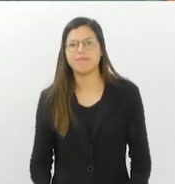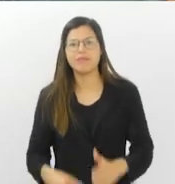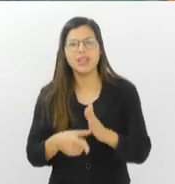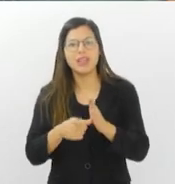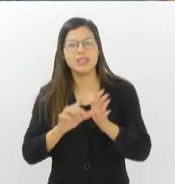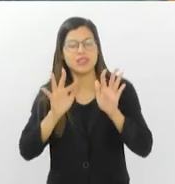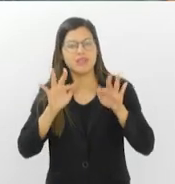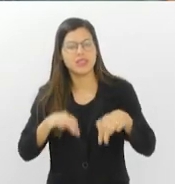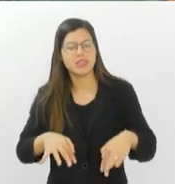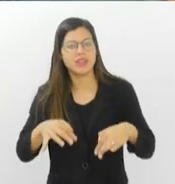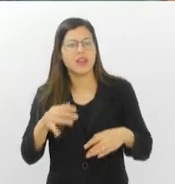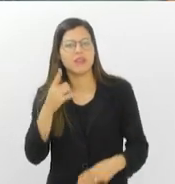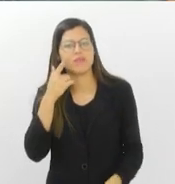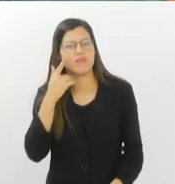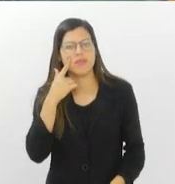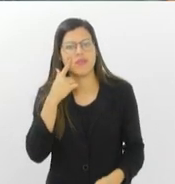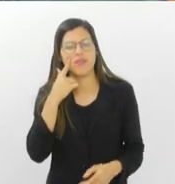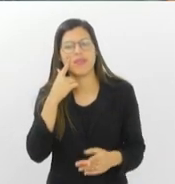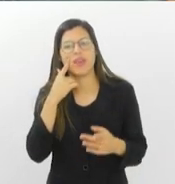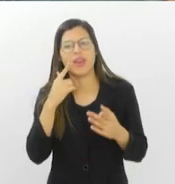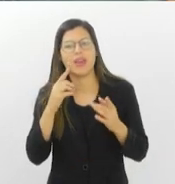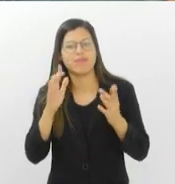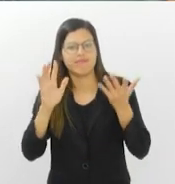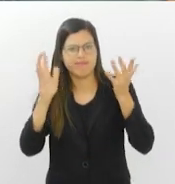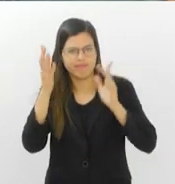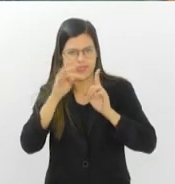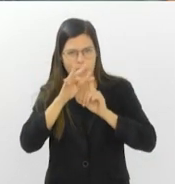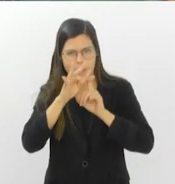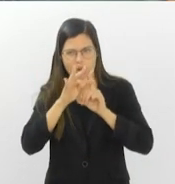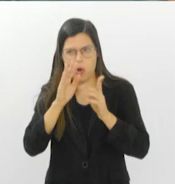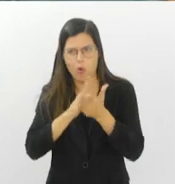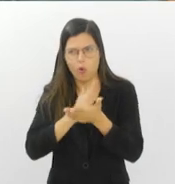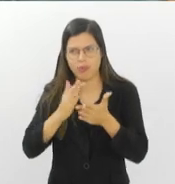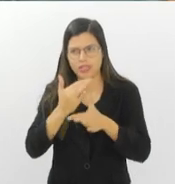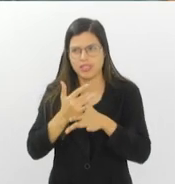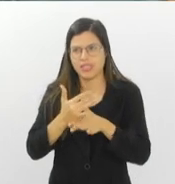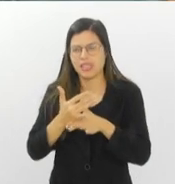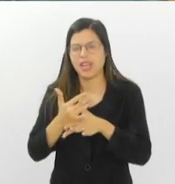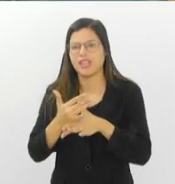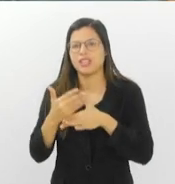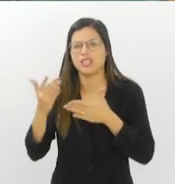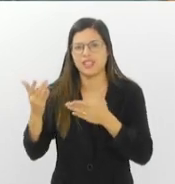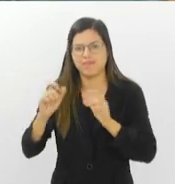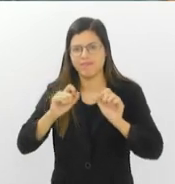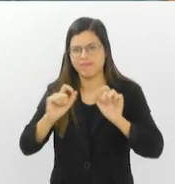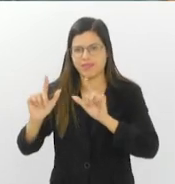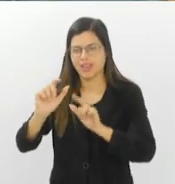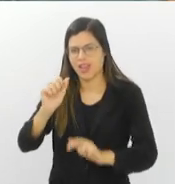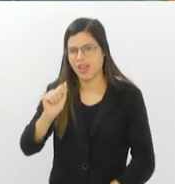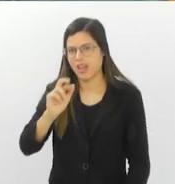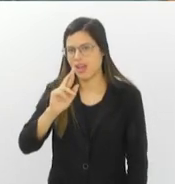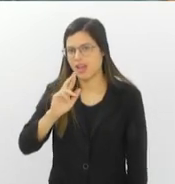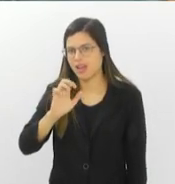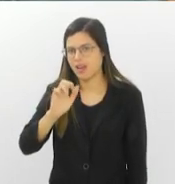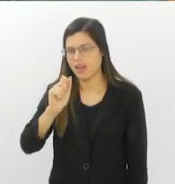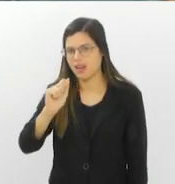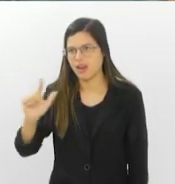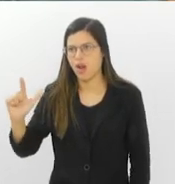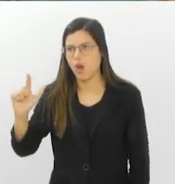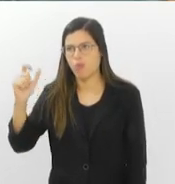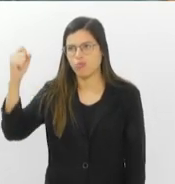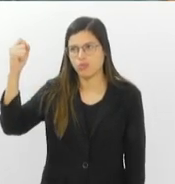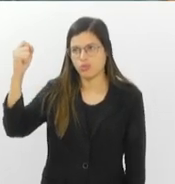encerrar, vamos dar uma olhada no tempo em algumas cidades do Estado aqui na tela você vê areal com sol